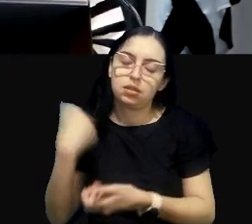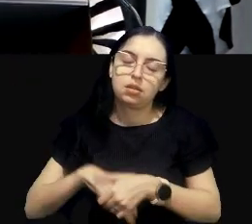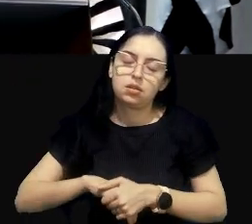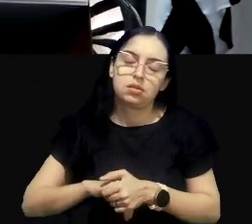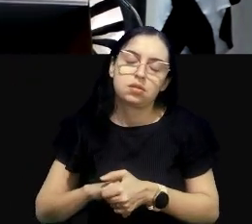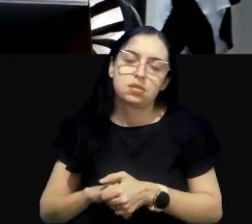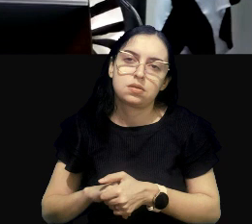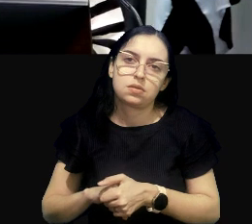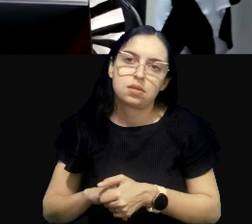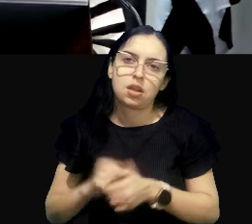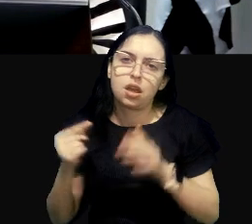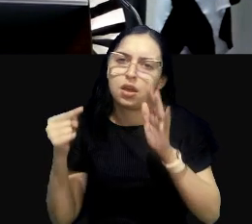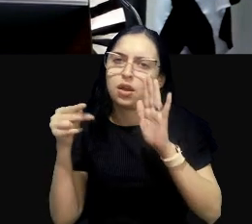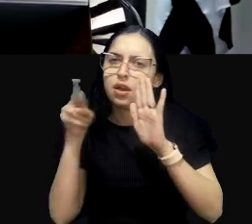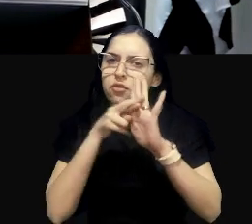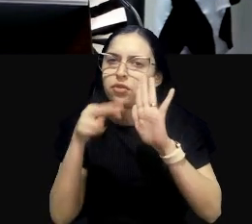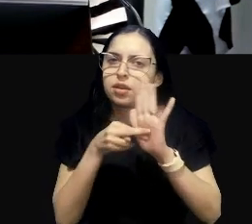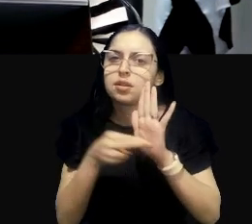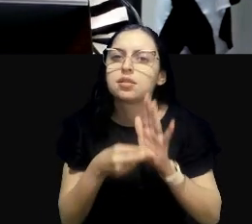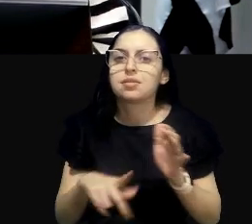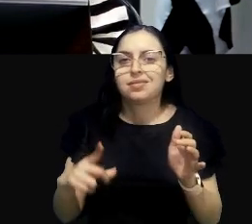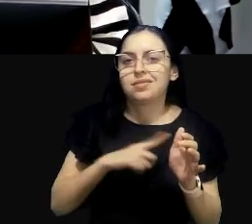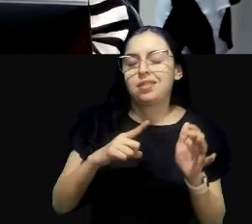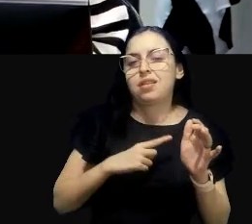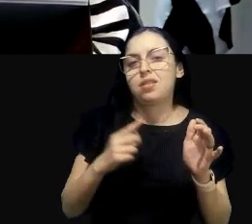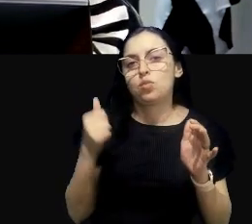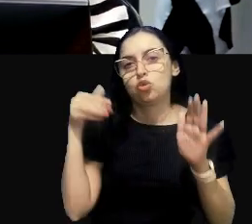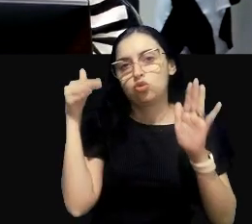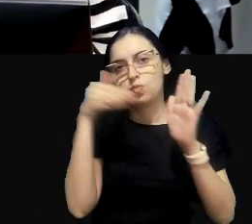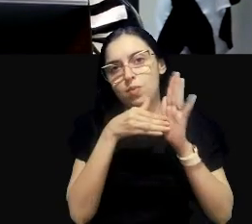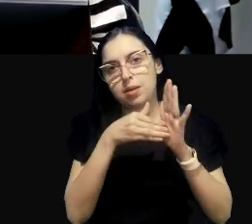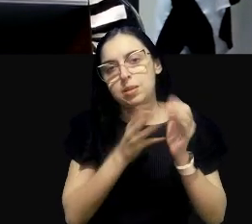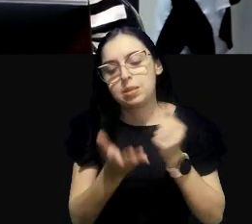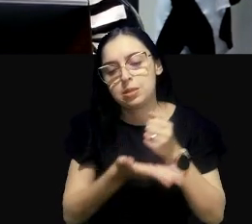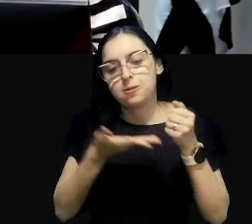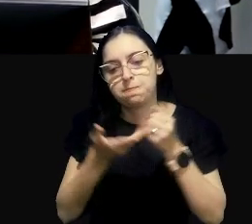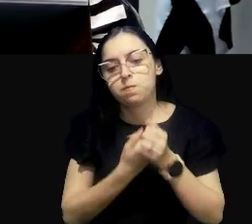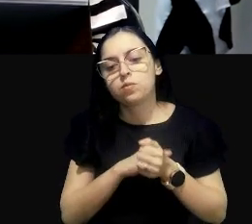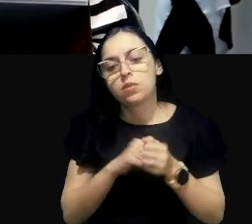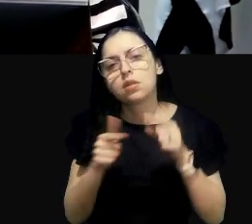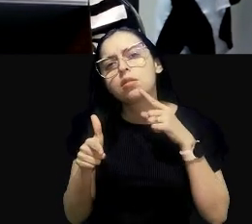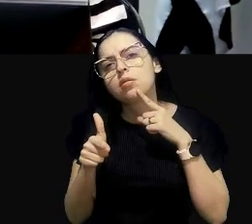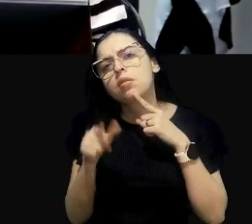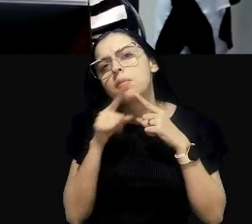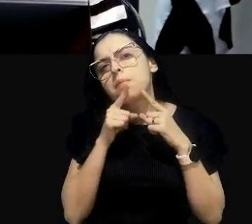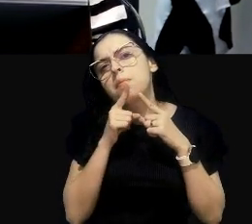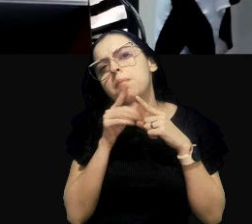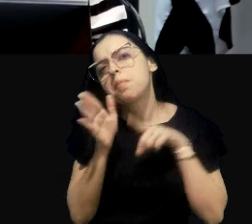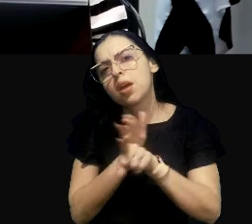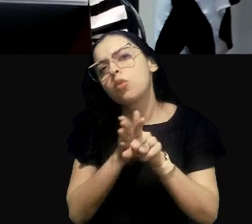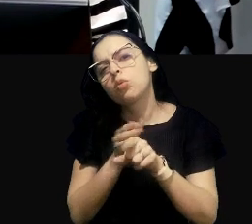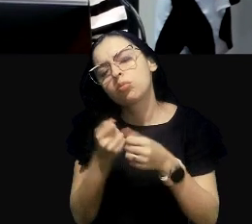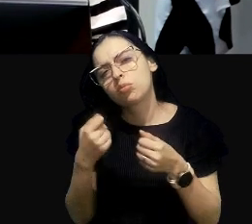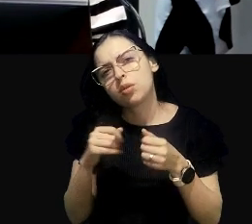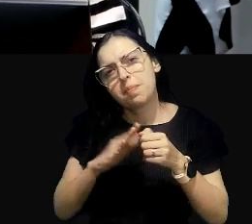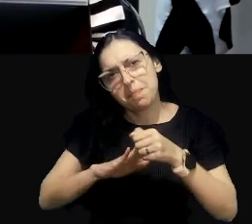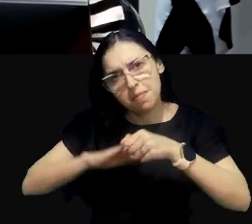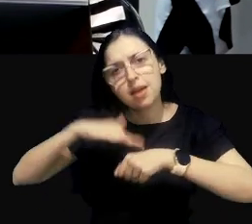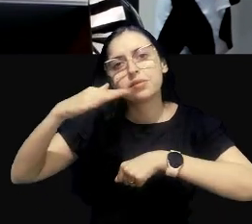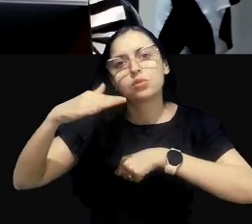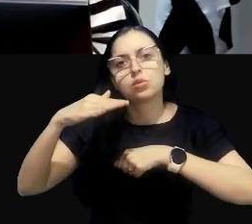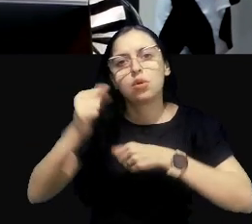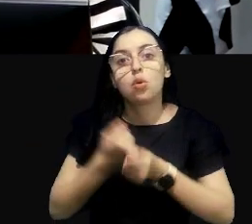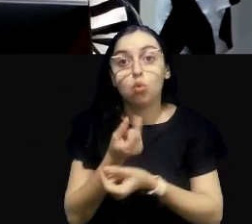referenciais que temos. E aí, fica a pergunta, foram excedidos? Os